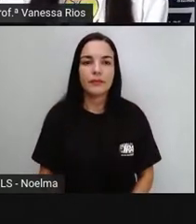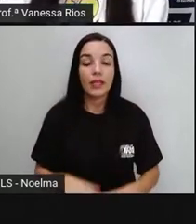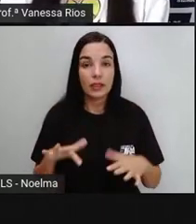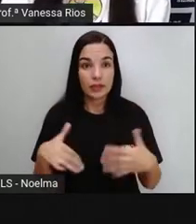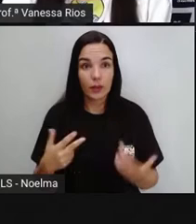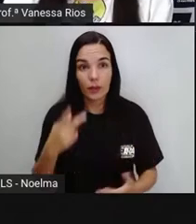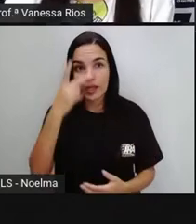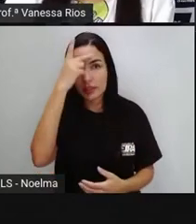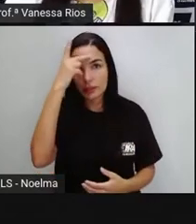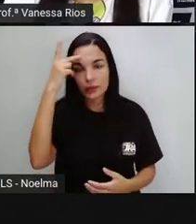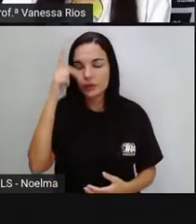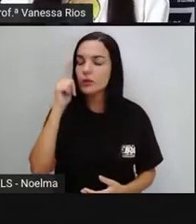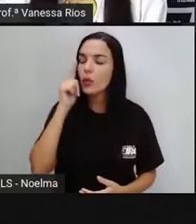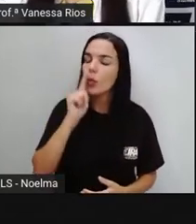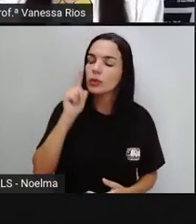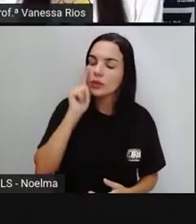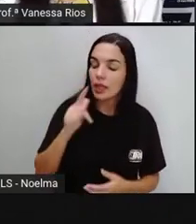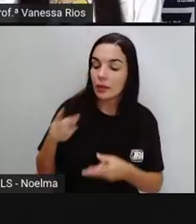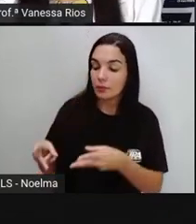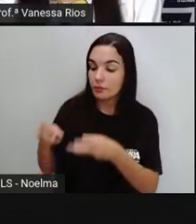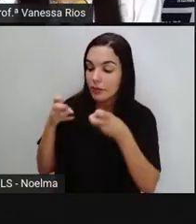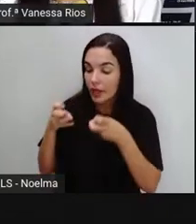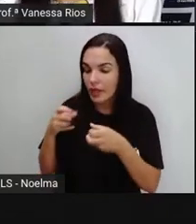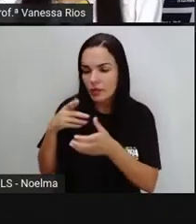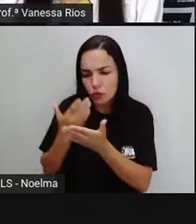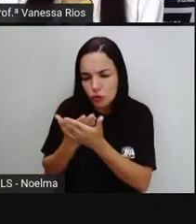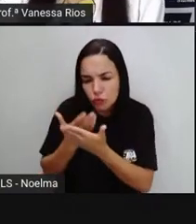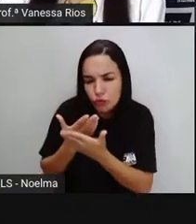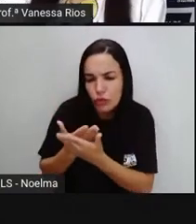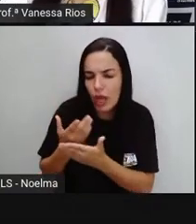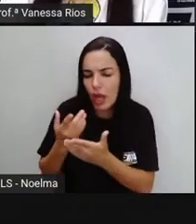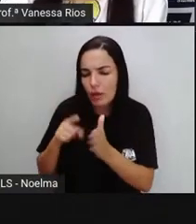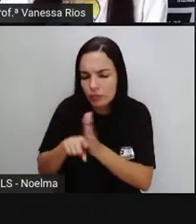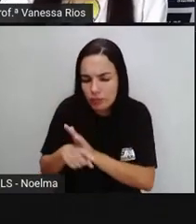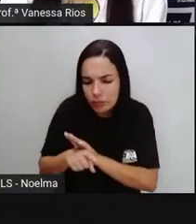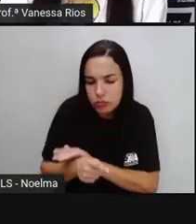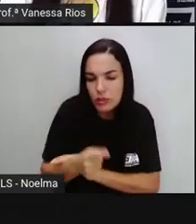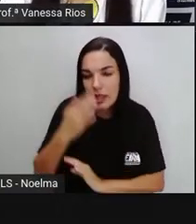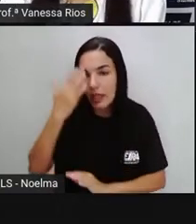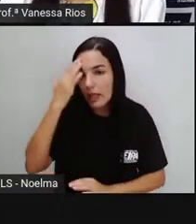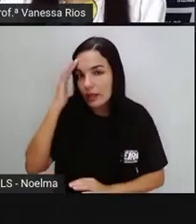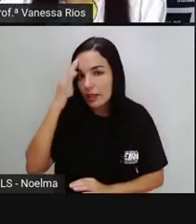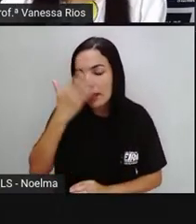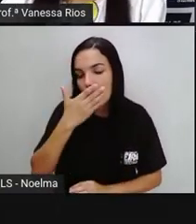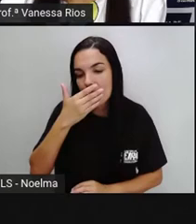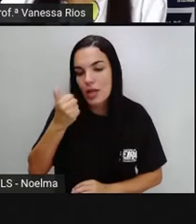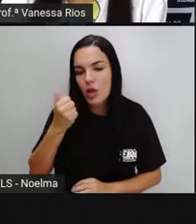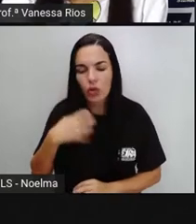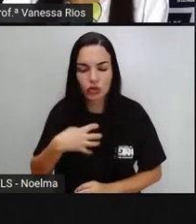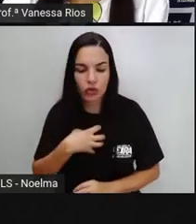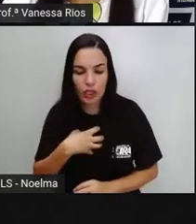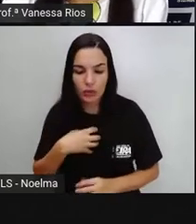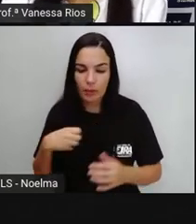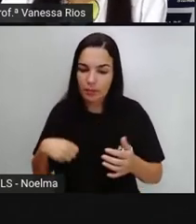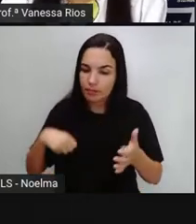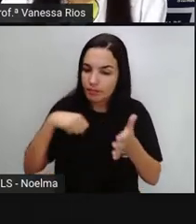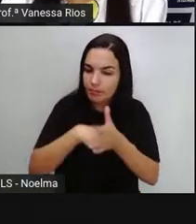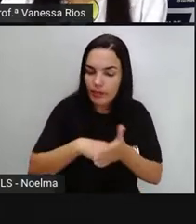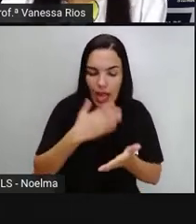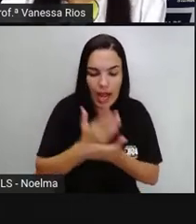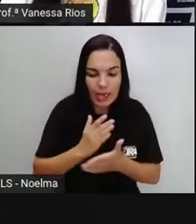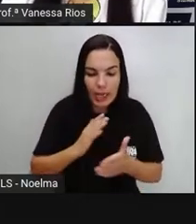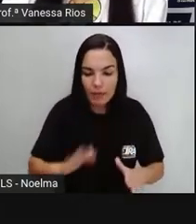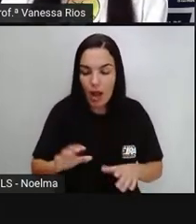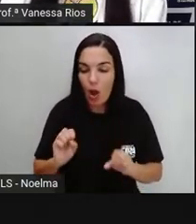pessoas conseguem identificar, conseguem estudar e entender a melhor forma de combater ou de se